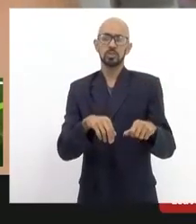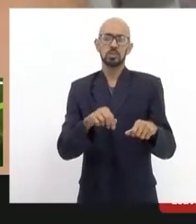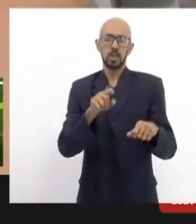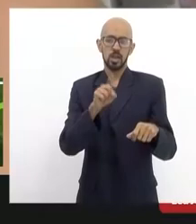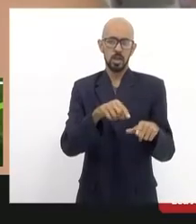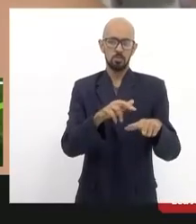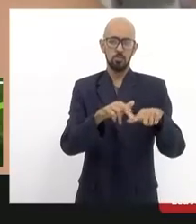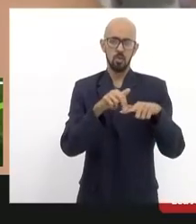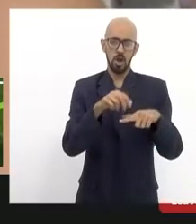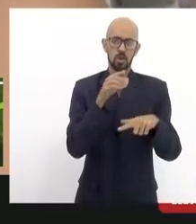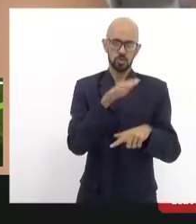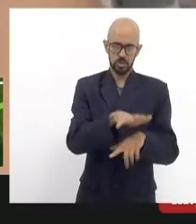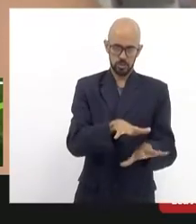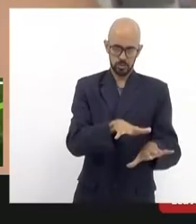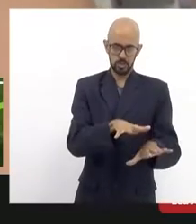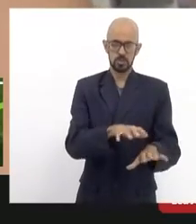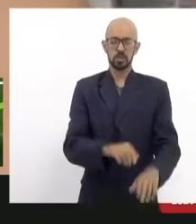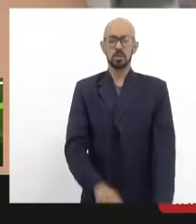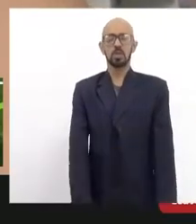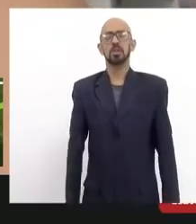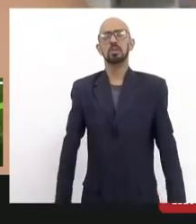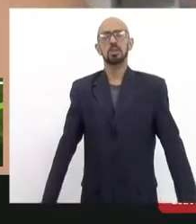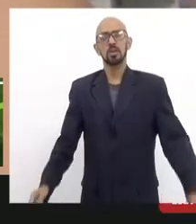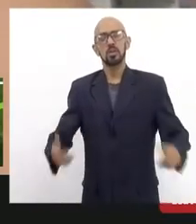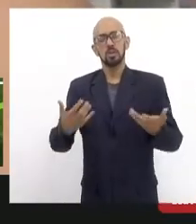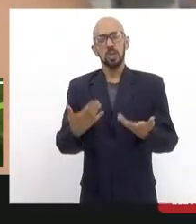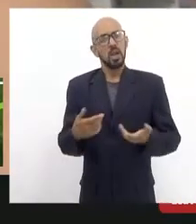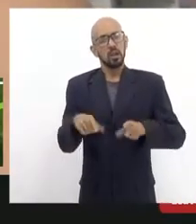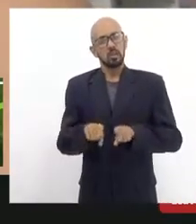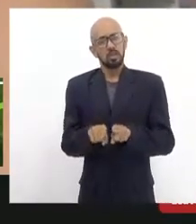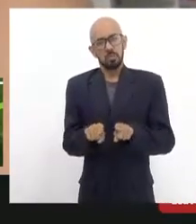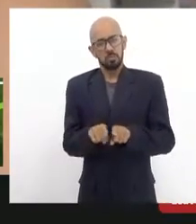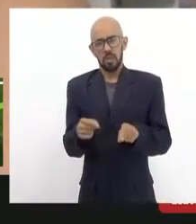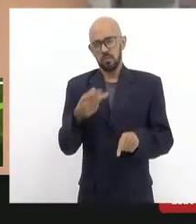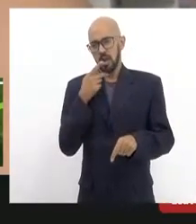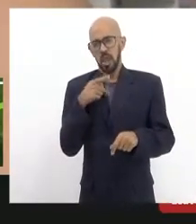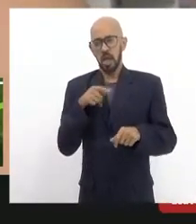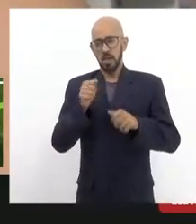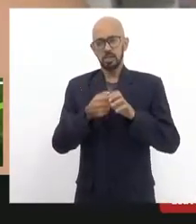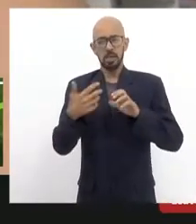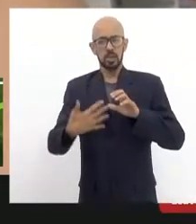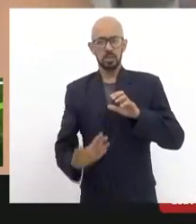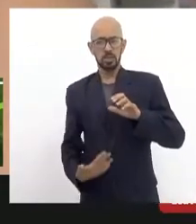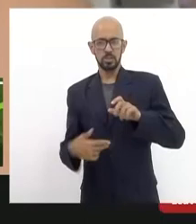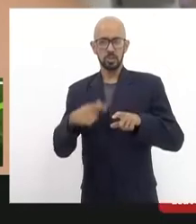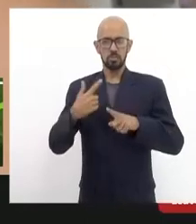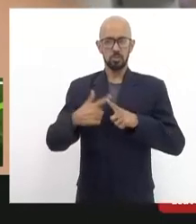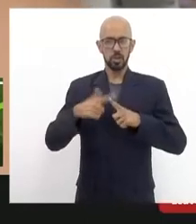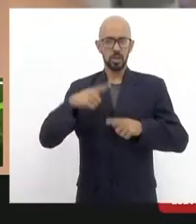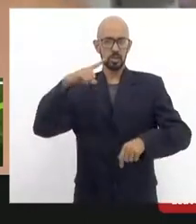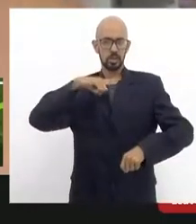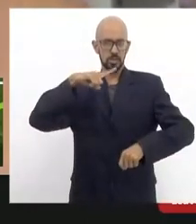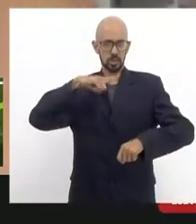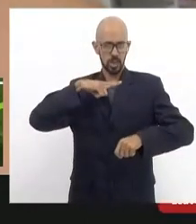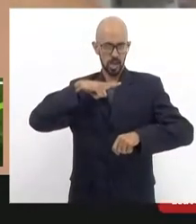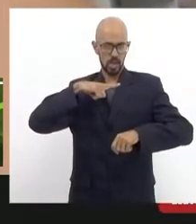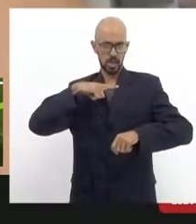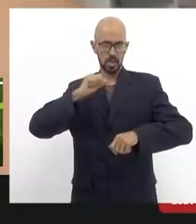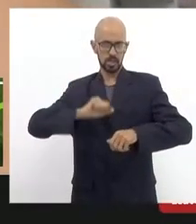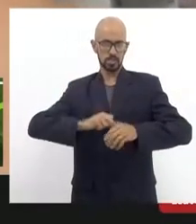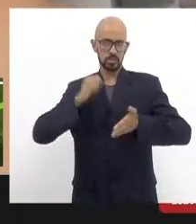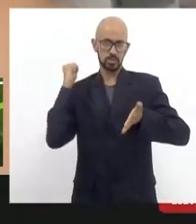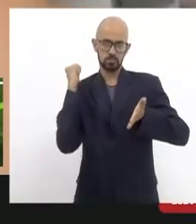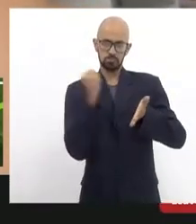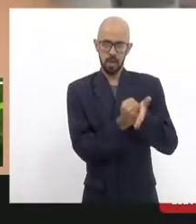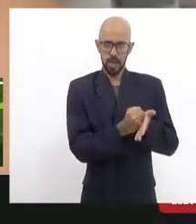então isso que eu gostaria de deixar claro nesse aspecto que existem esses tombamentos individuais obviamente Santa